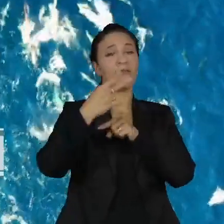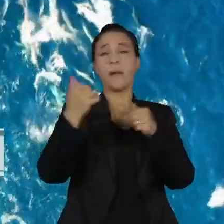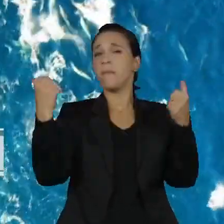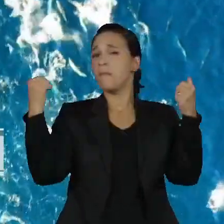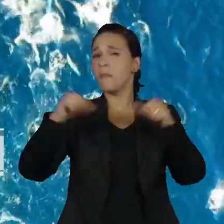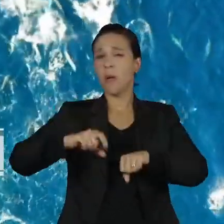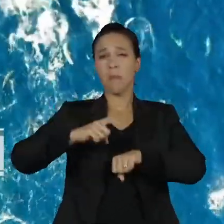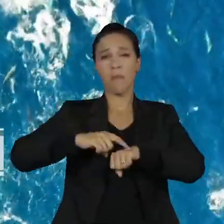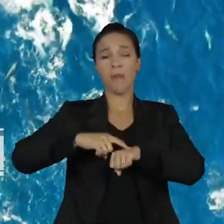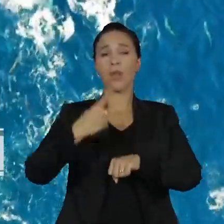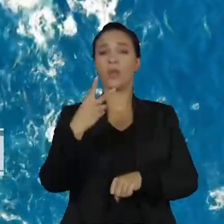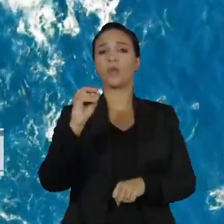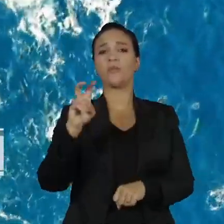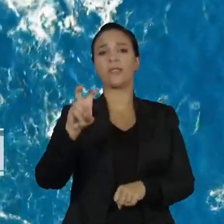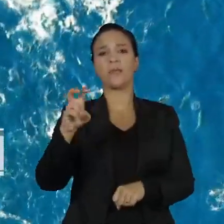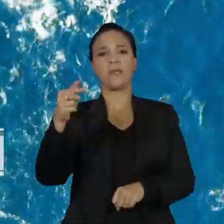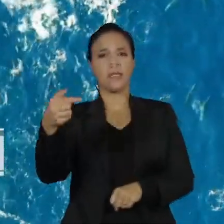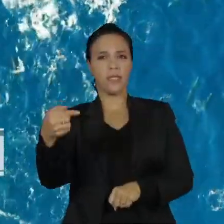momento em 2057.